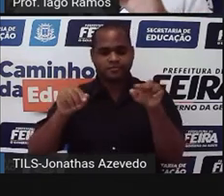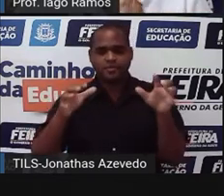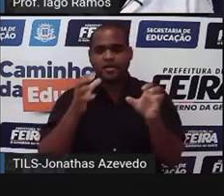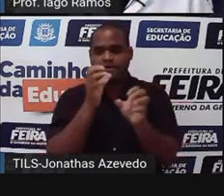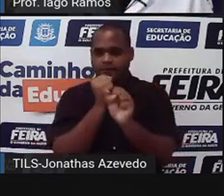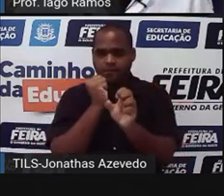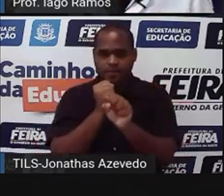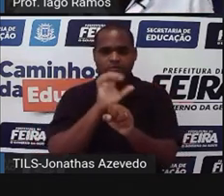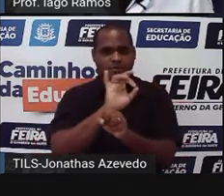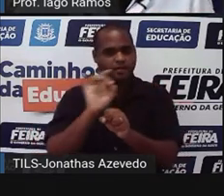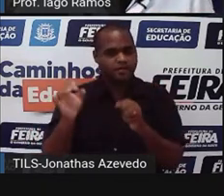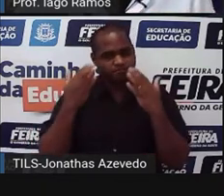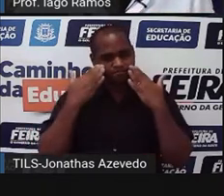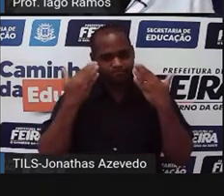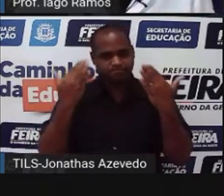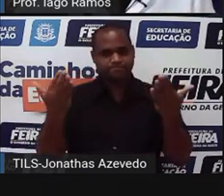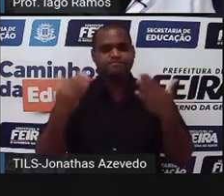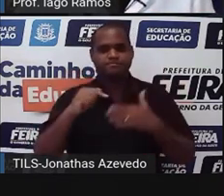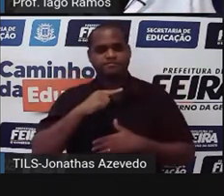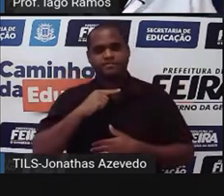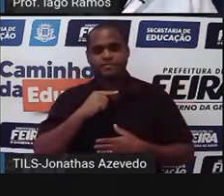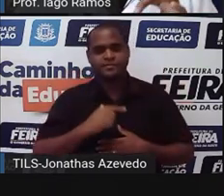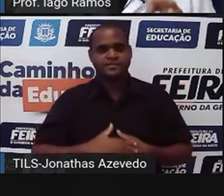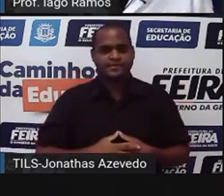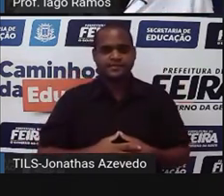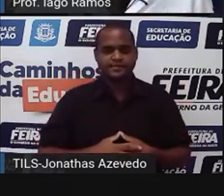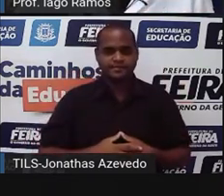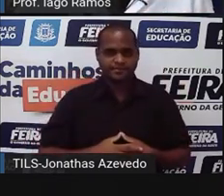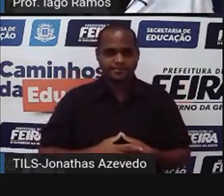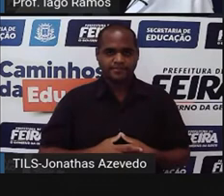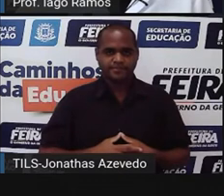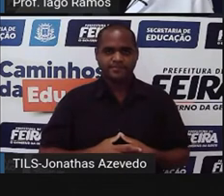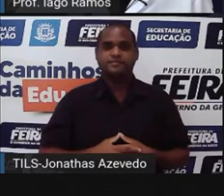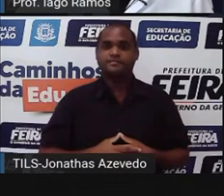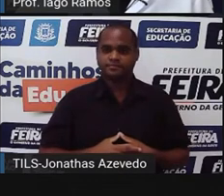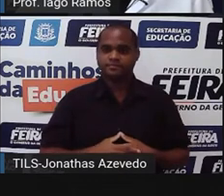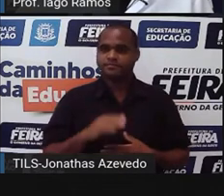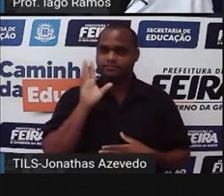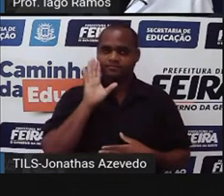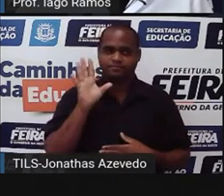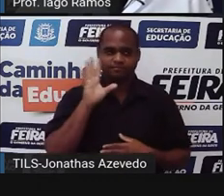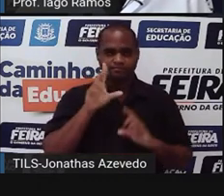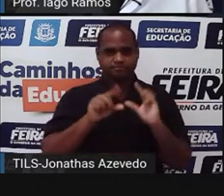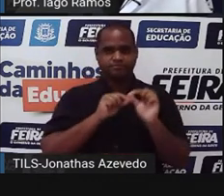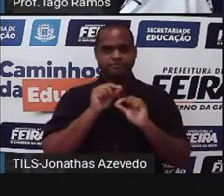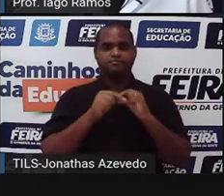aparecem na situação. Tá bom? Vamos lá, vamos pensar assim, olha só.